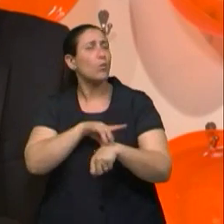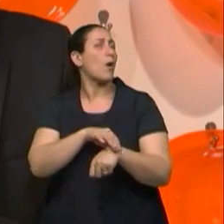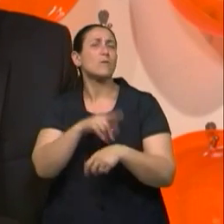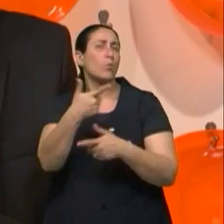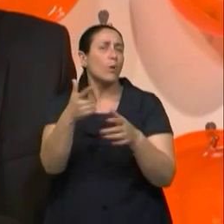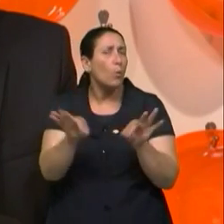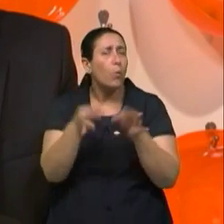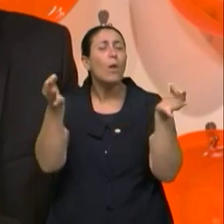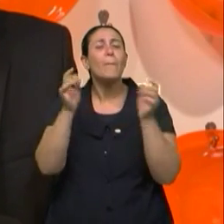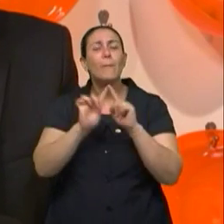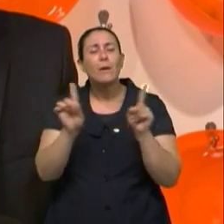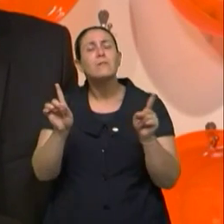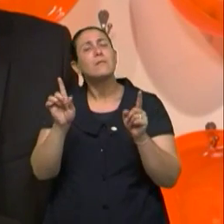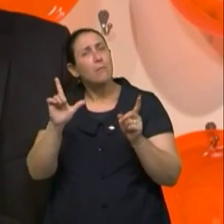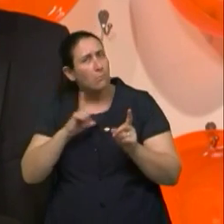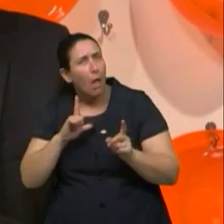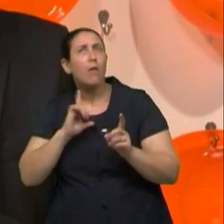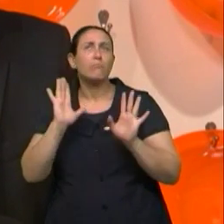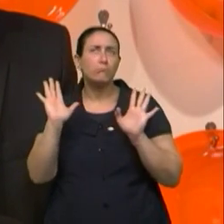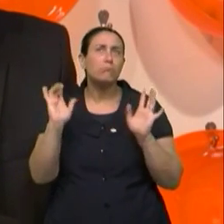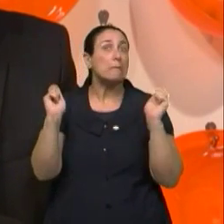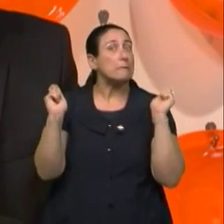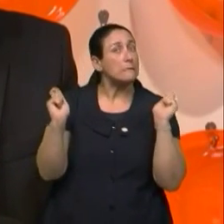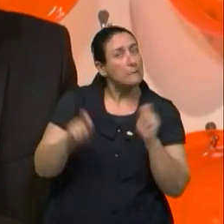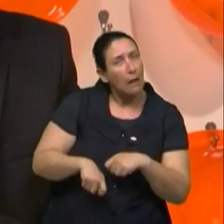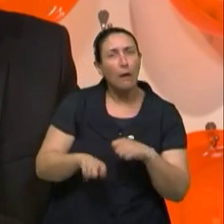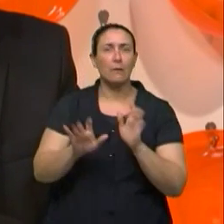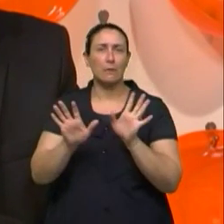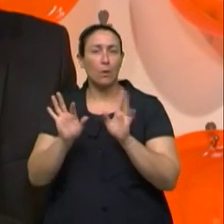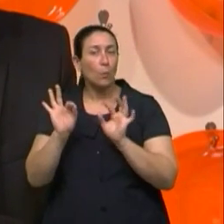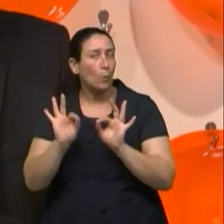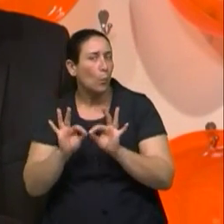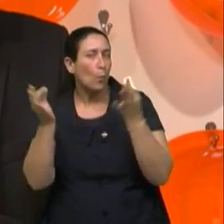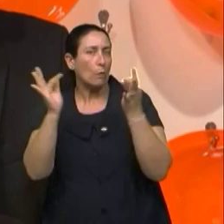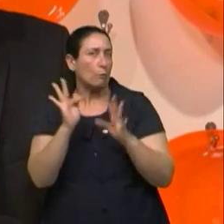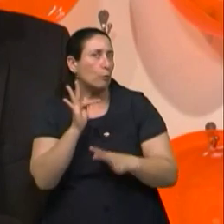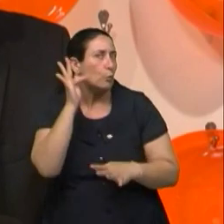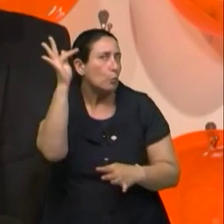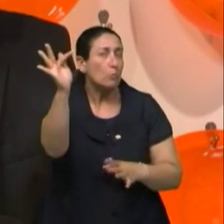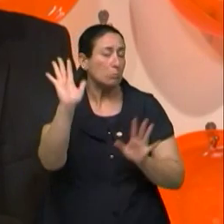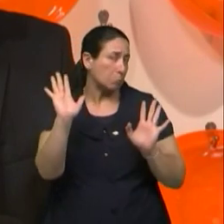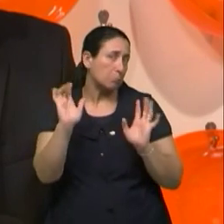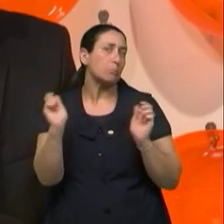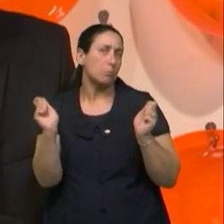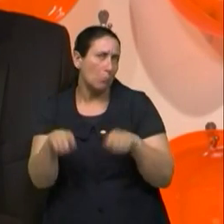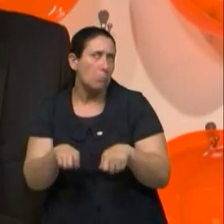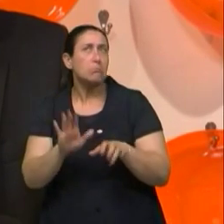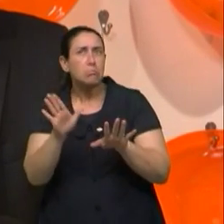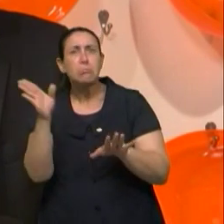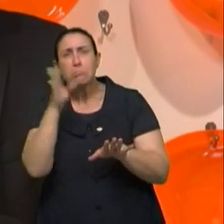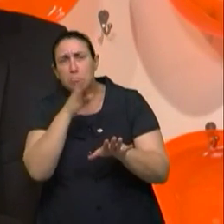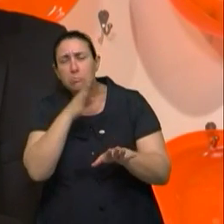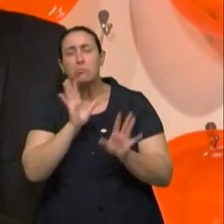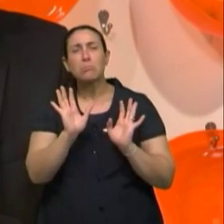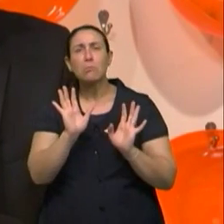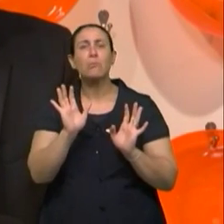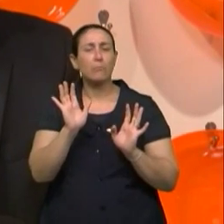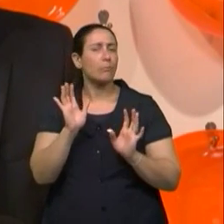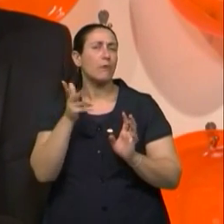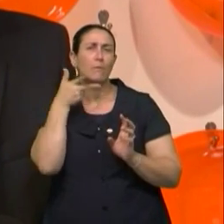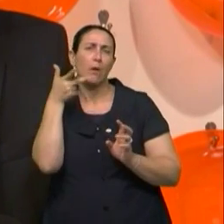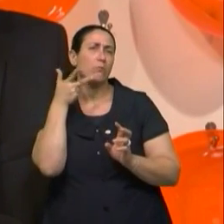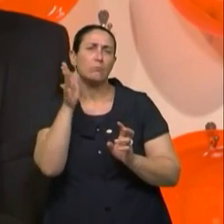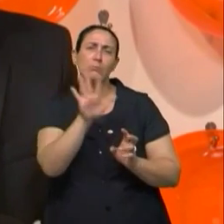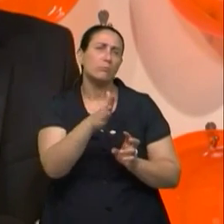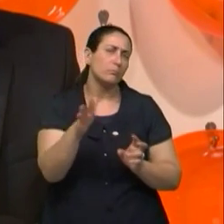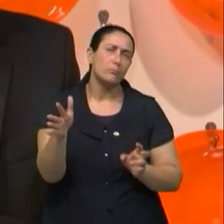Existem algumas perspectivas de cura futura e talvez bastante breve, né? Se fala em torno